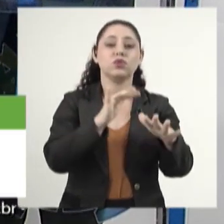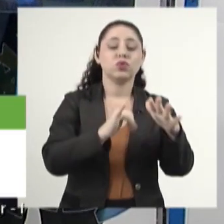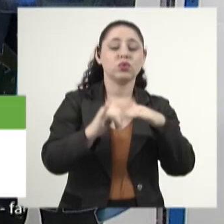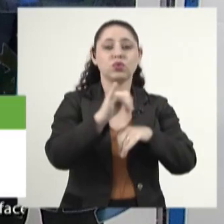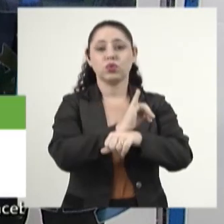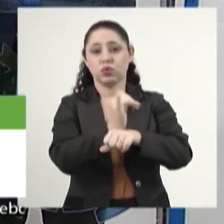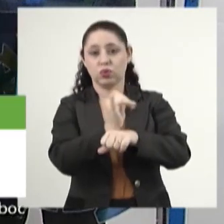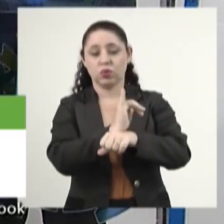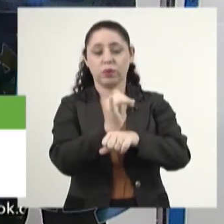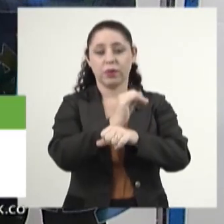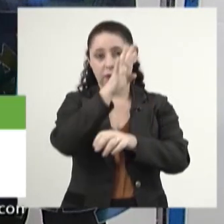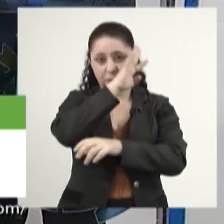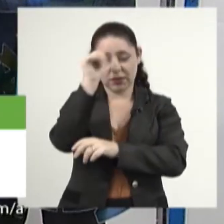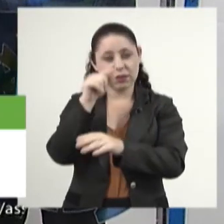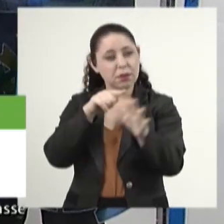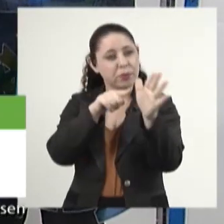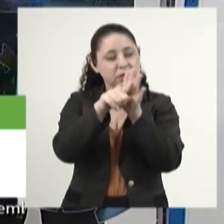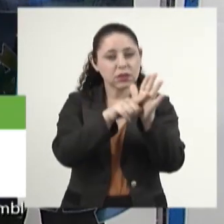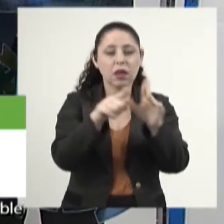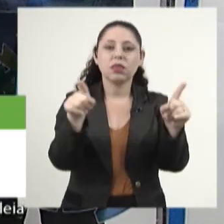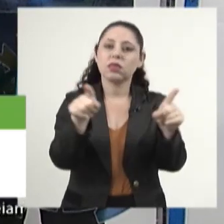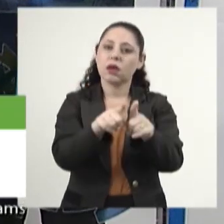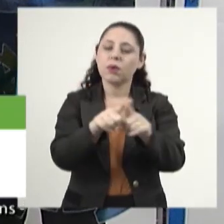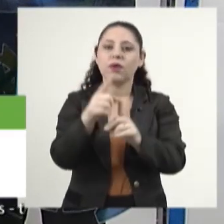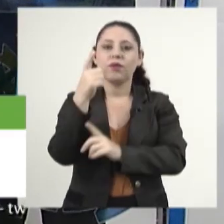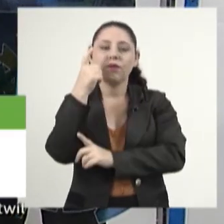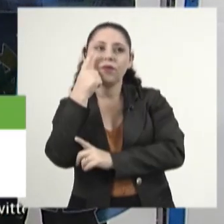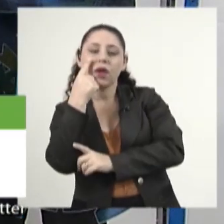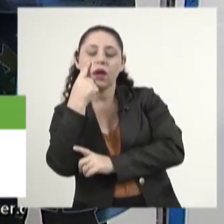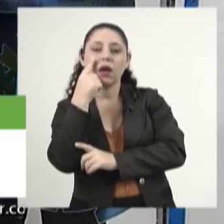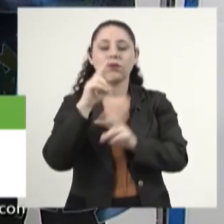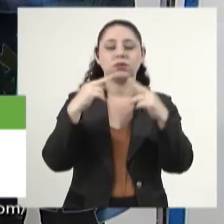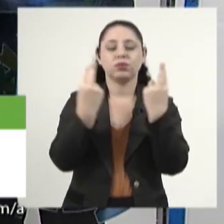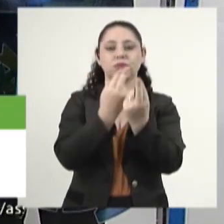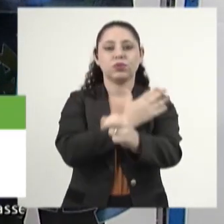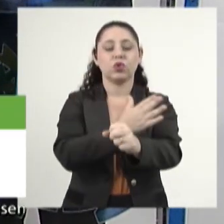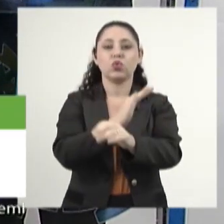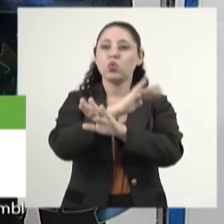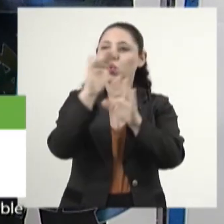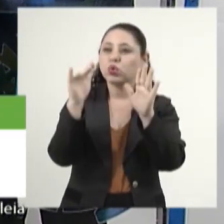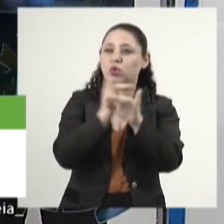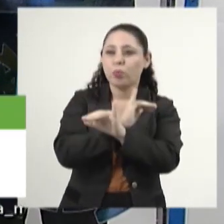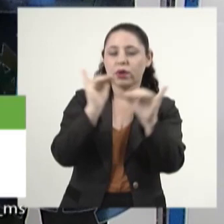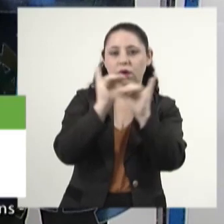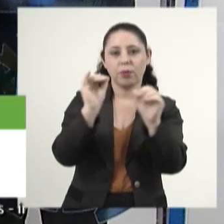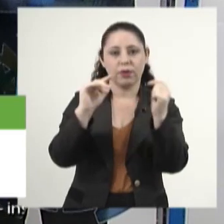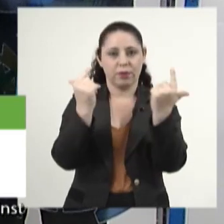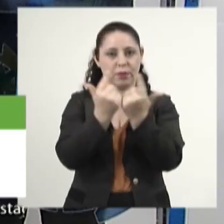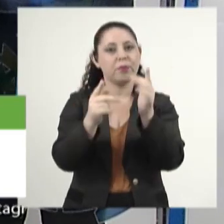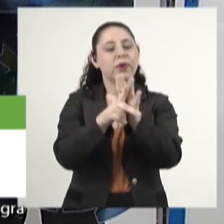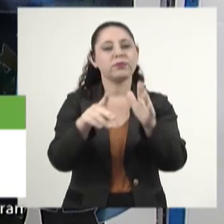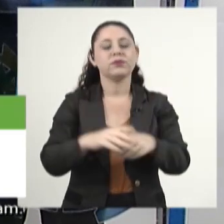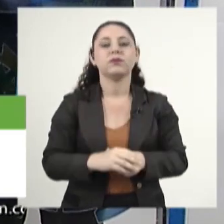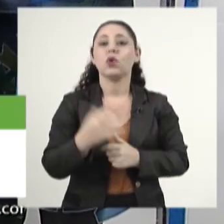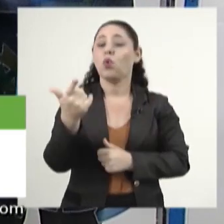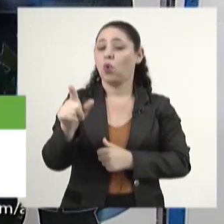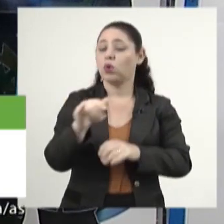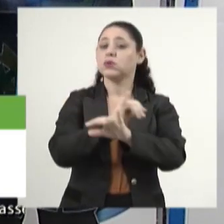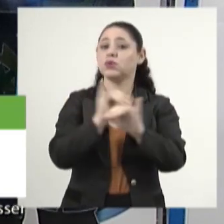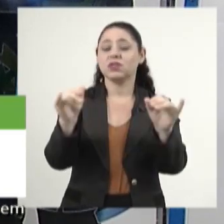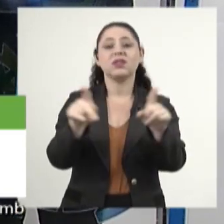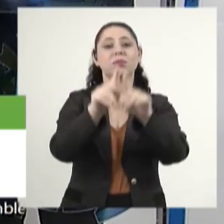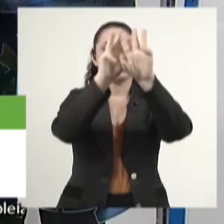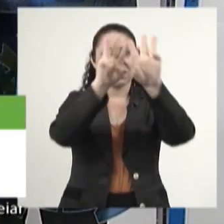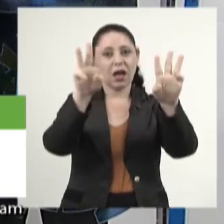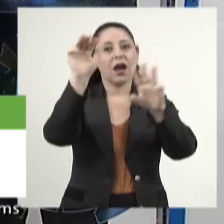Assembleia Legislativa de MS, é só procurar e também rever as sessões plenárias e toda a produção aqui da TV Assembleia. Outras notícias também no